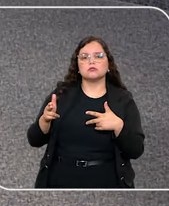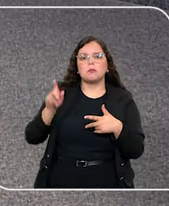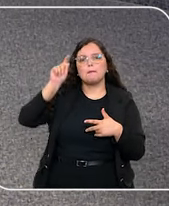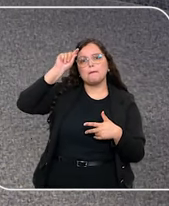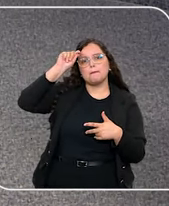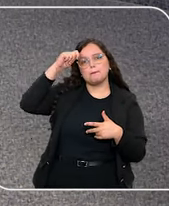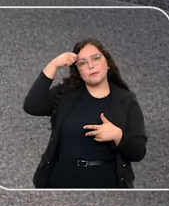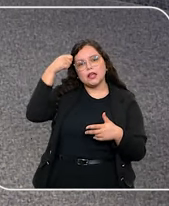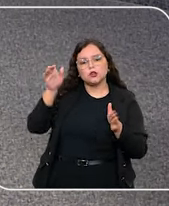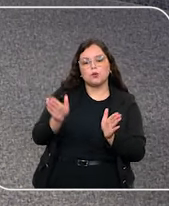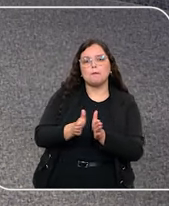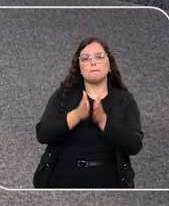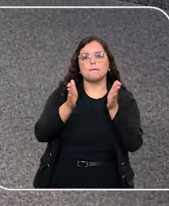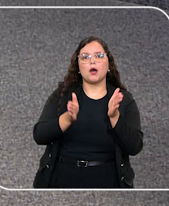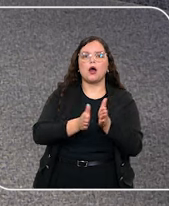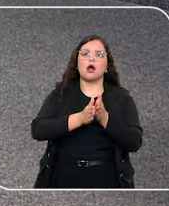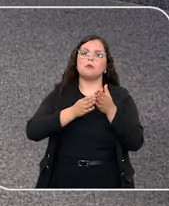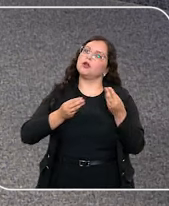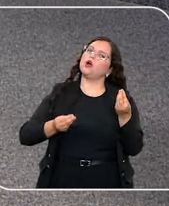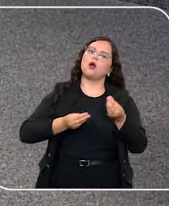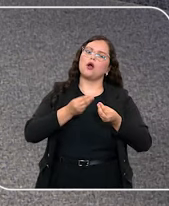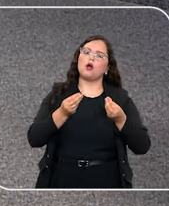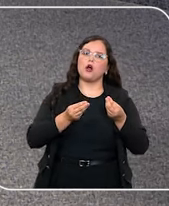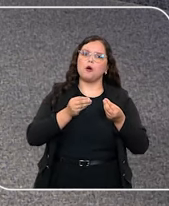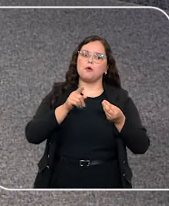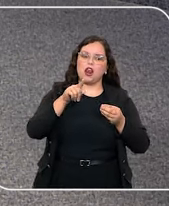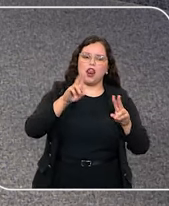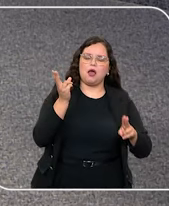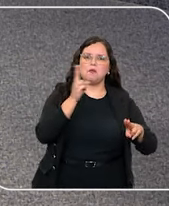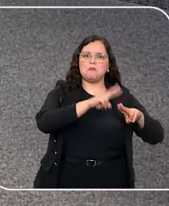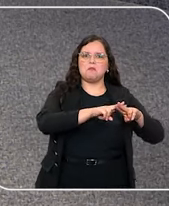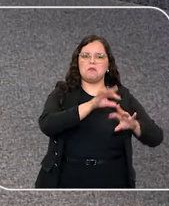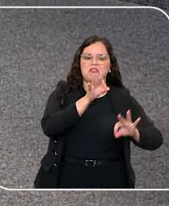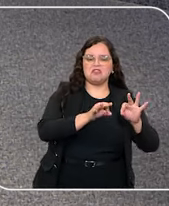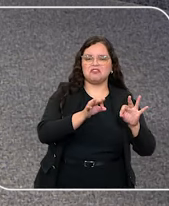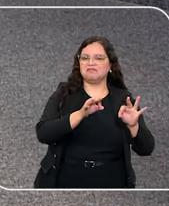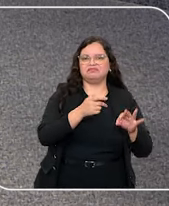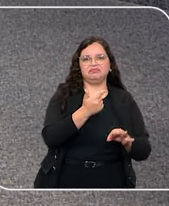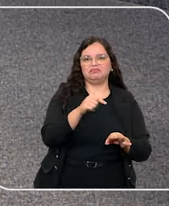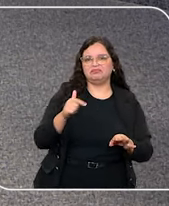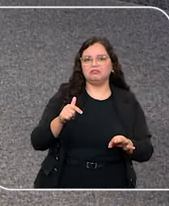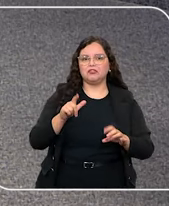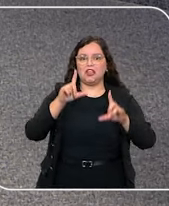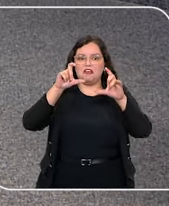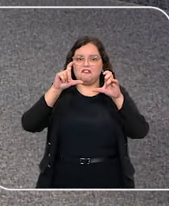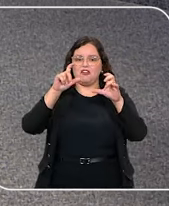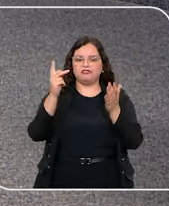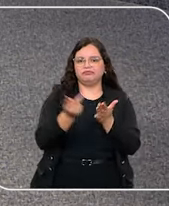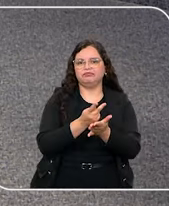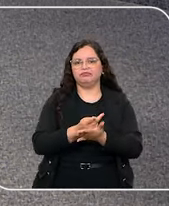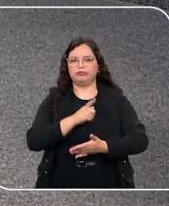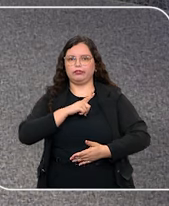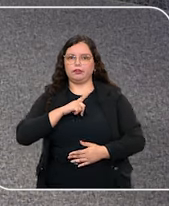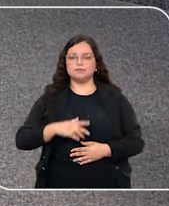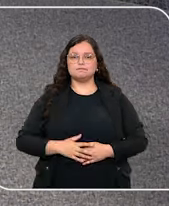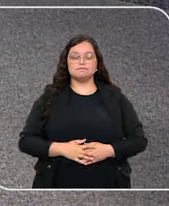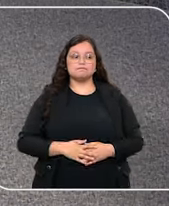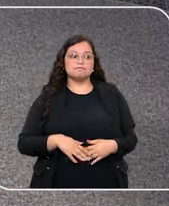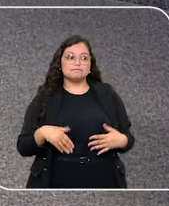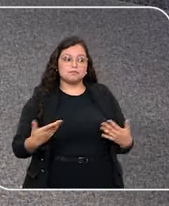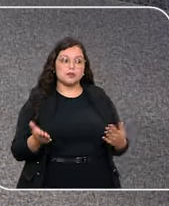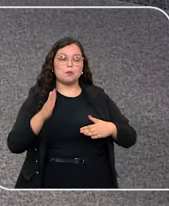Preto Pobre da Periferia, as prisões injustas com base em reconhecimento fotográfico falho. Samanta, é o seguinte,